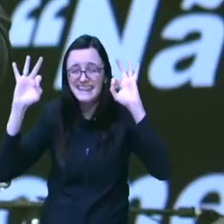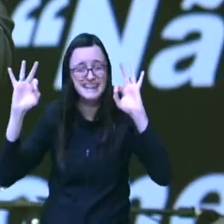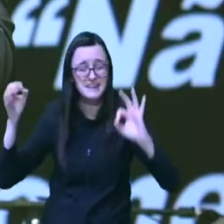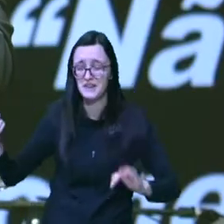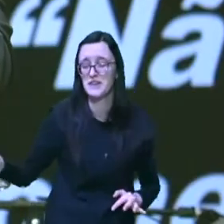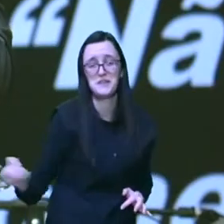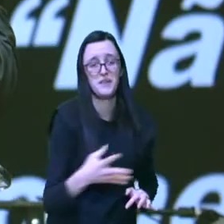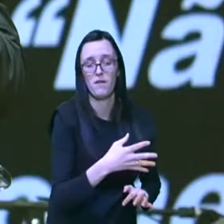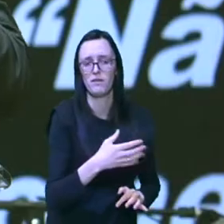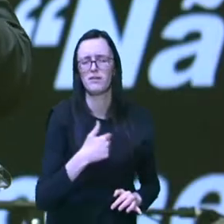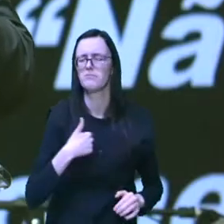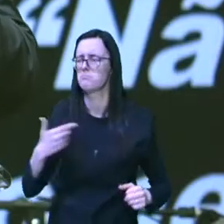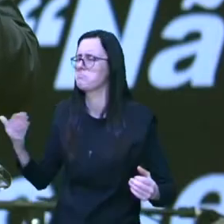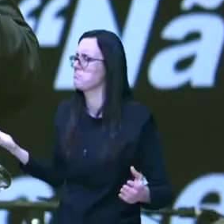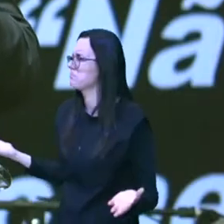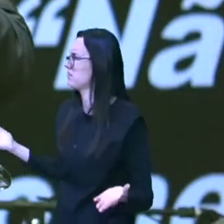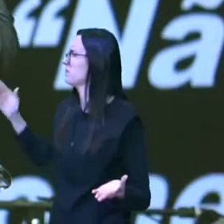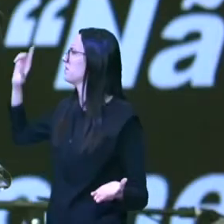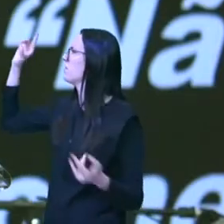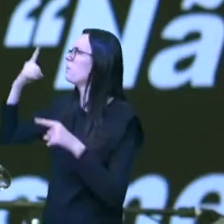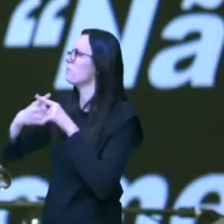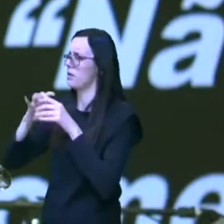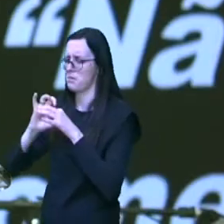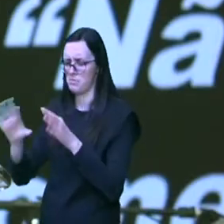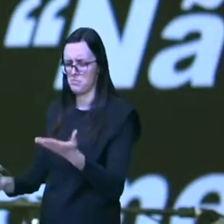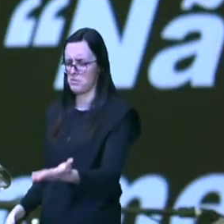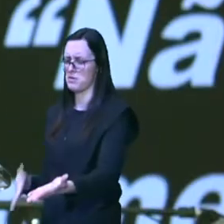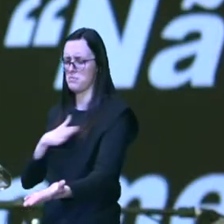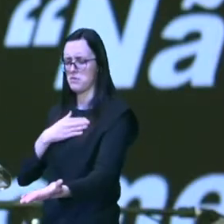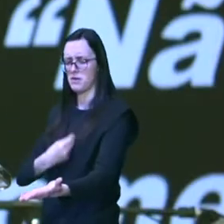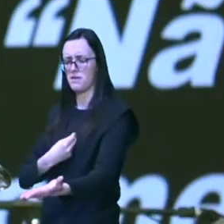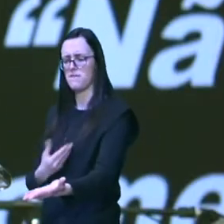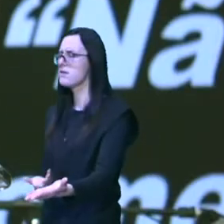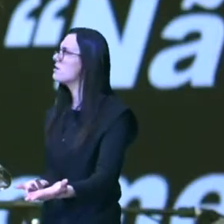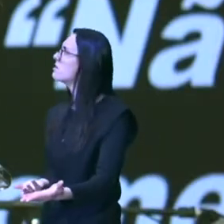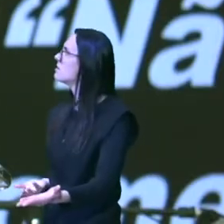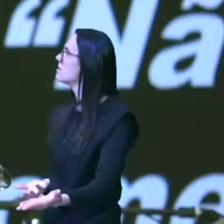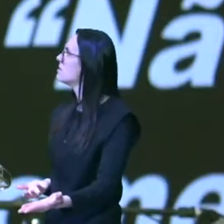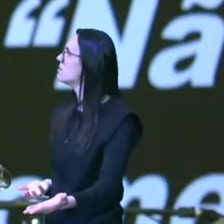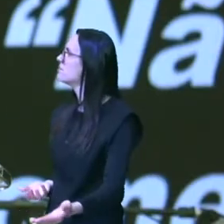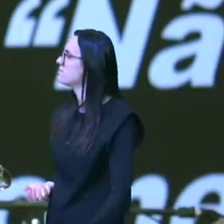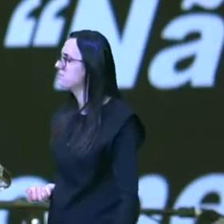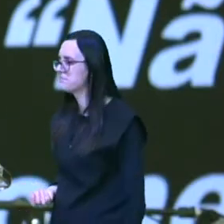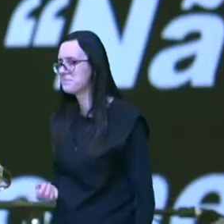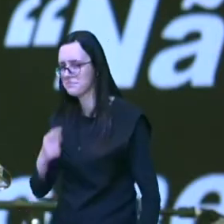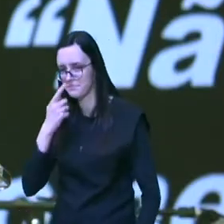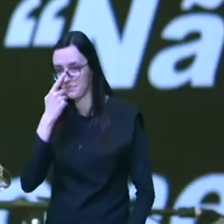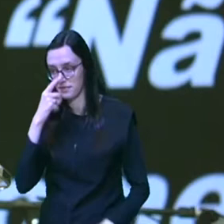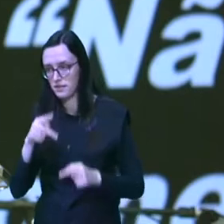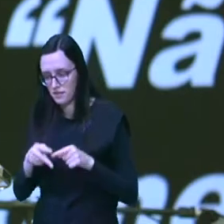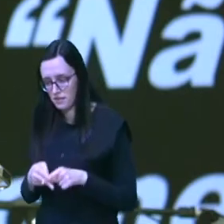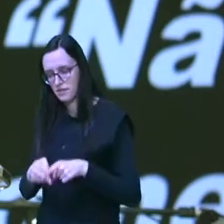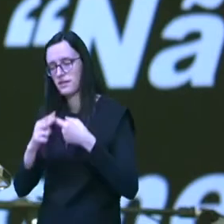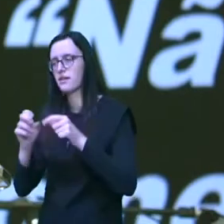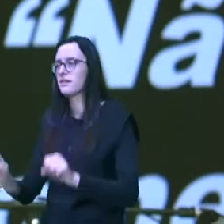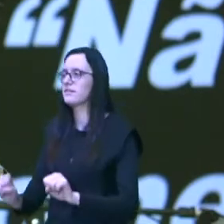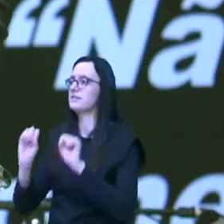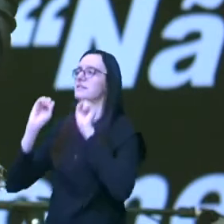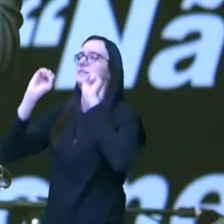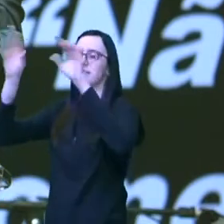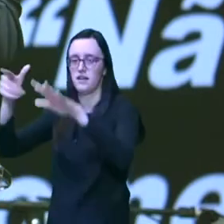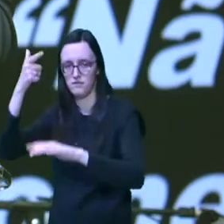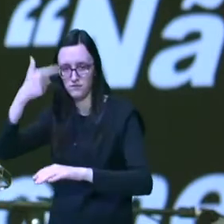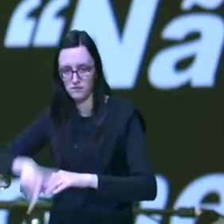eu falei Deus por que o senhor permite isso na minha vida e aí fui lá e consertei o carro levei para a concessionária